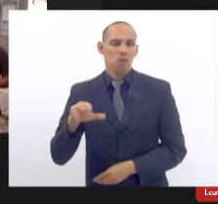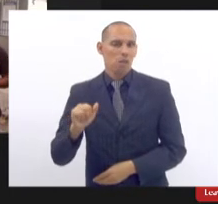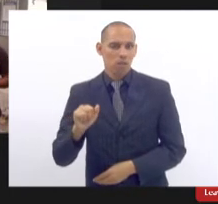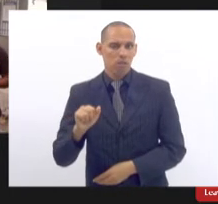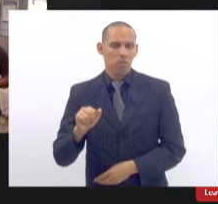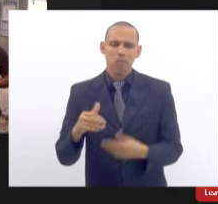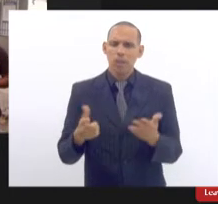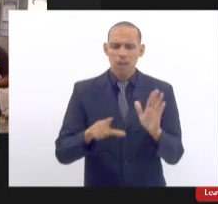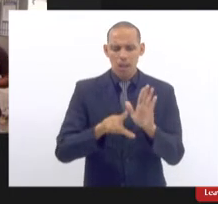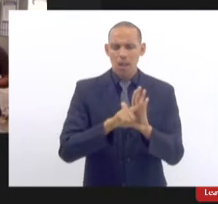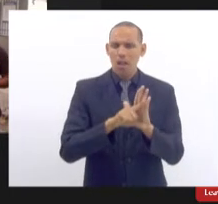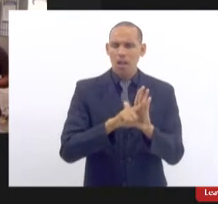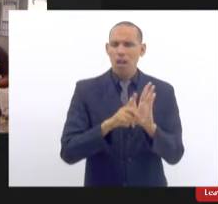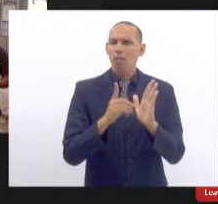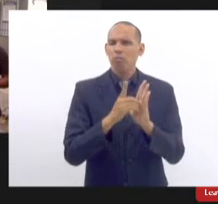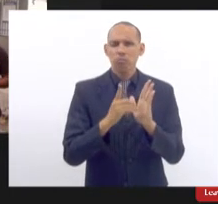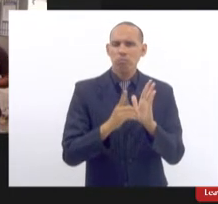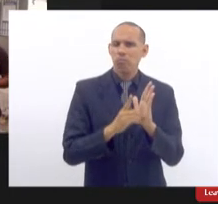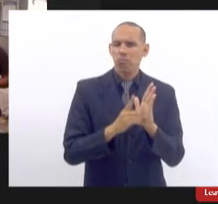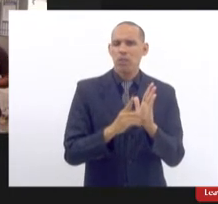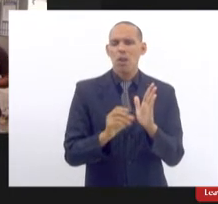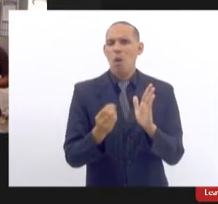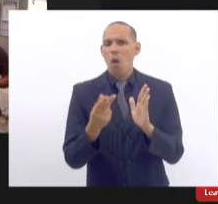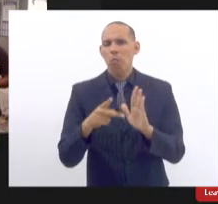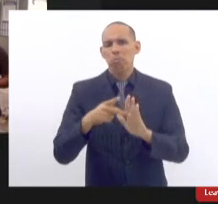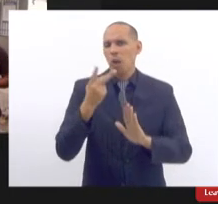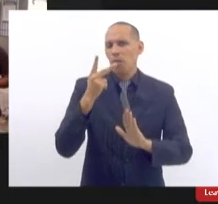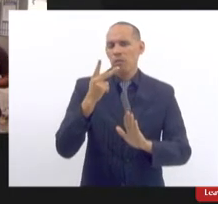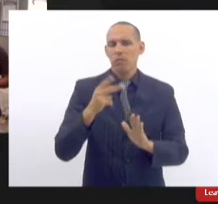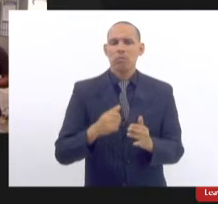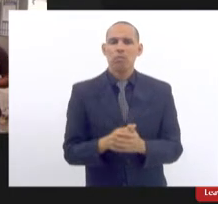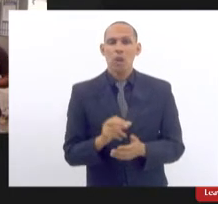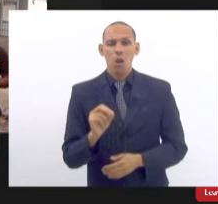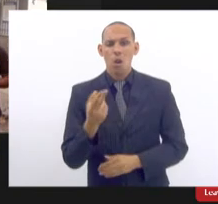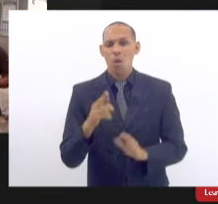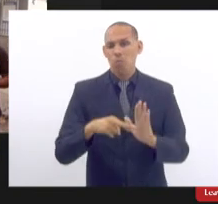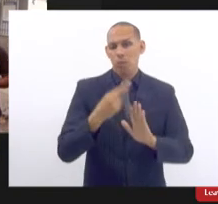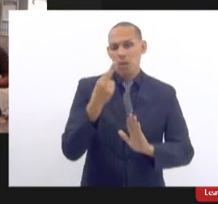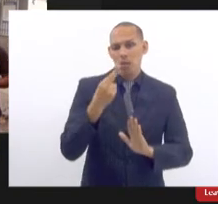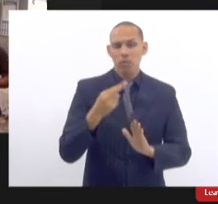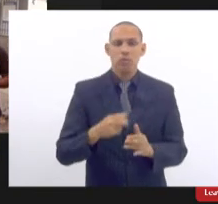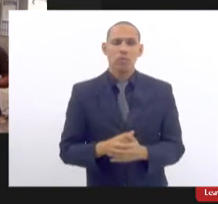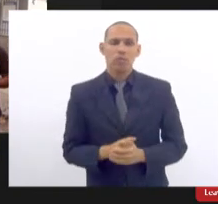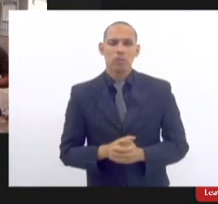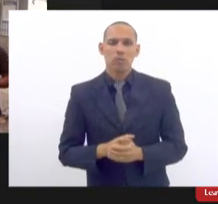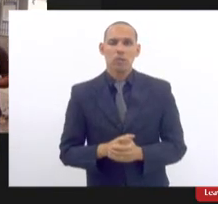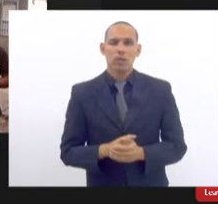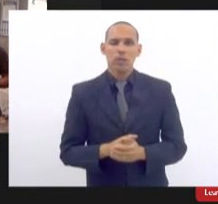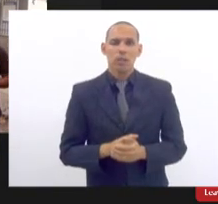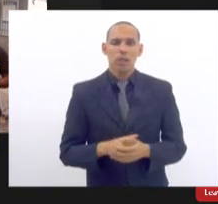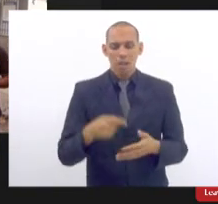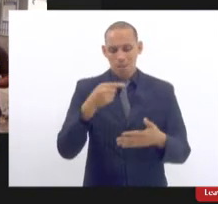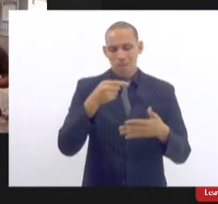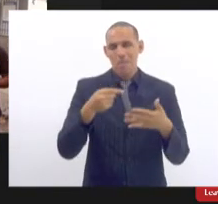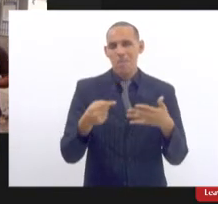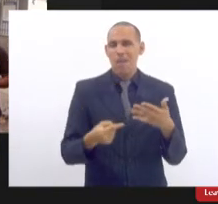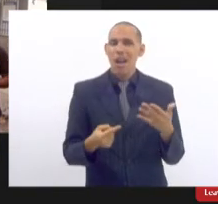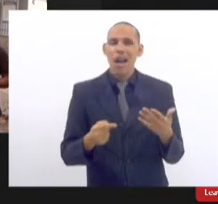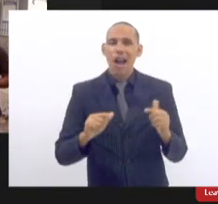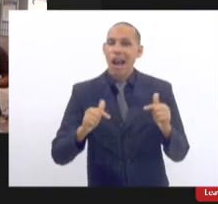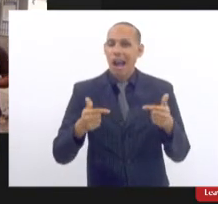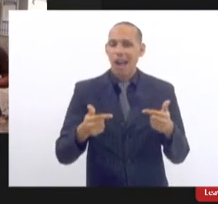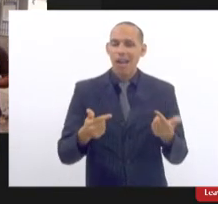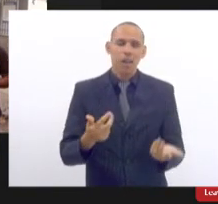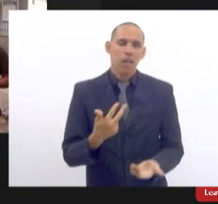decreto uma portaria ou uma resolução são atos que não podem estar